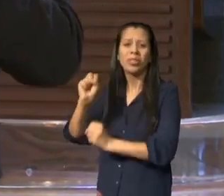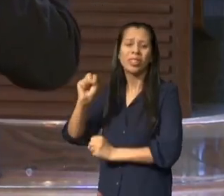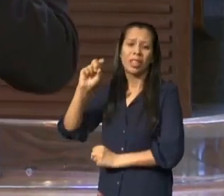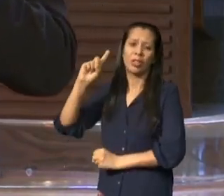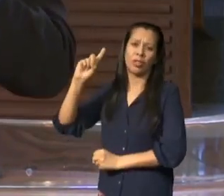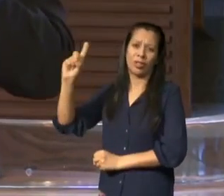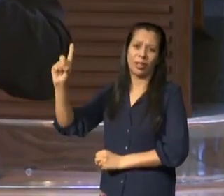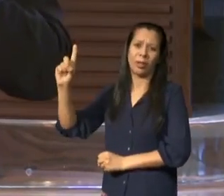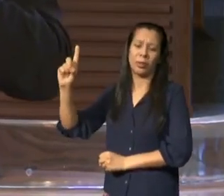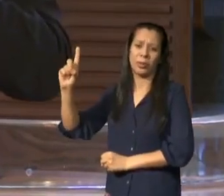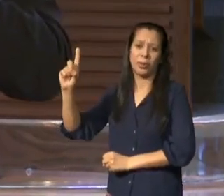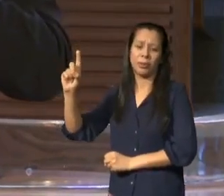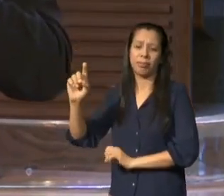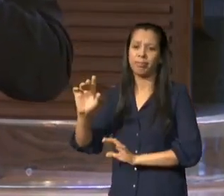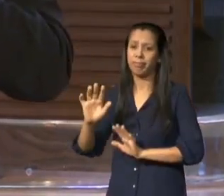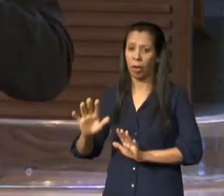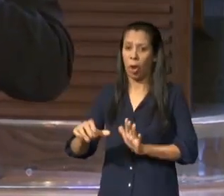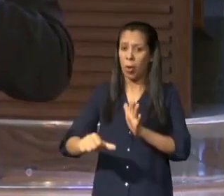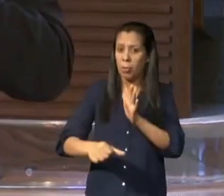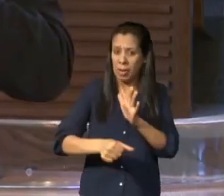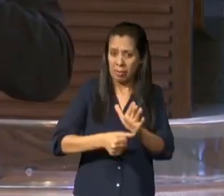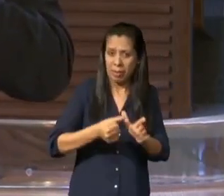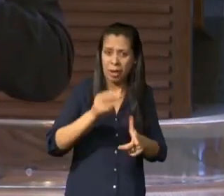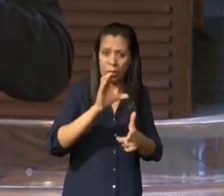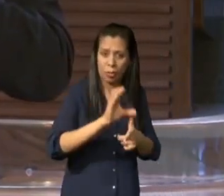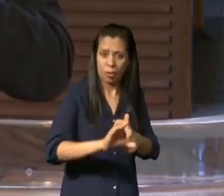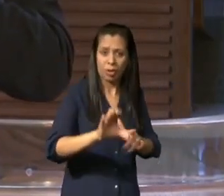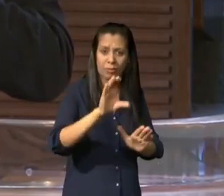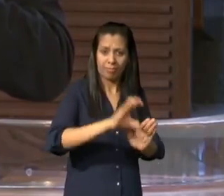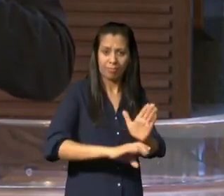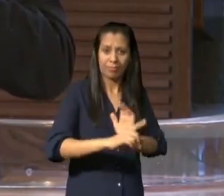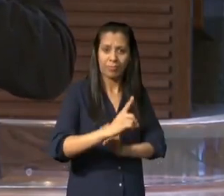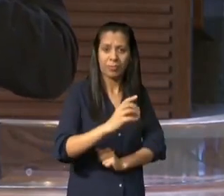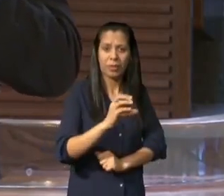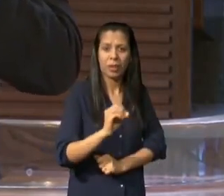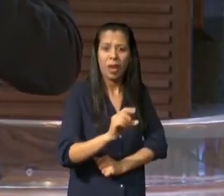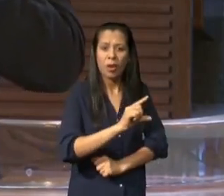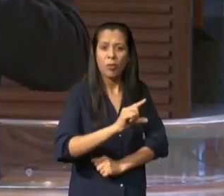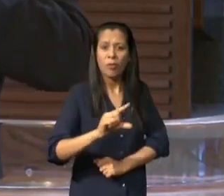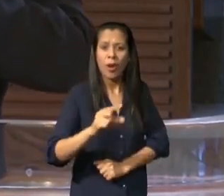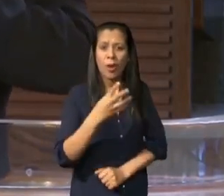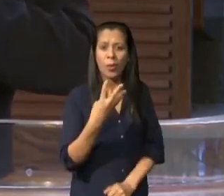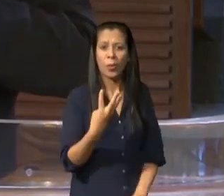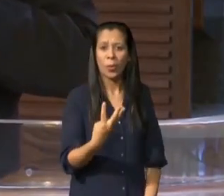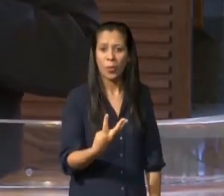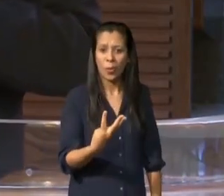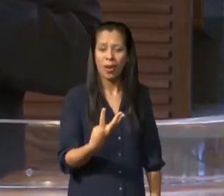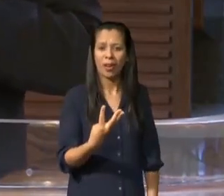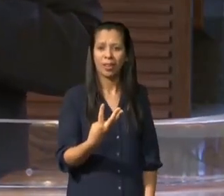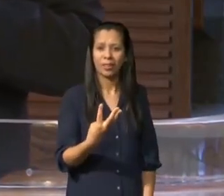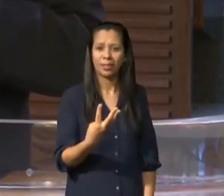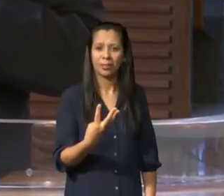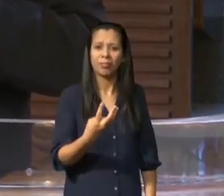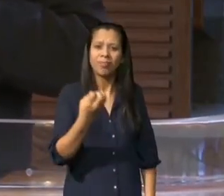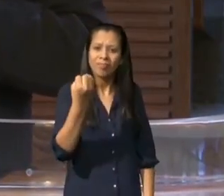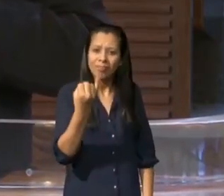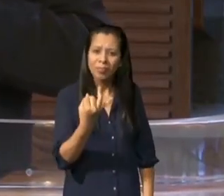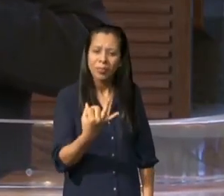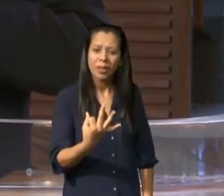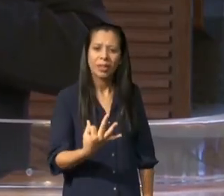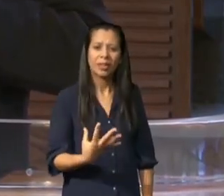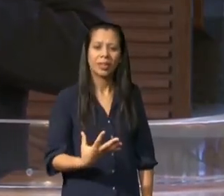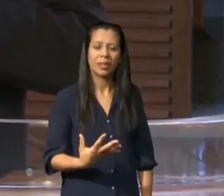mais uma exposição daquilo que Deus fizera para que aquelas pessoas não se esquecessem dele veja o que diz ali